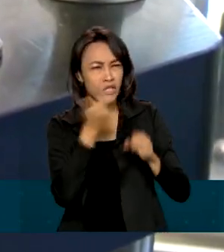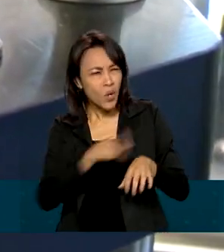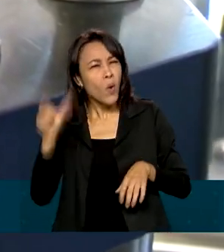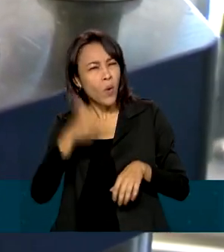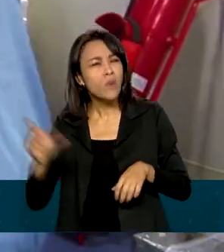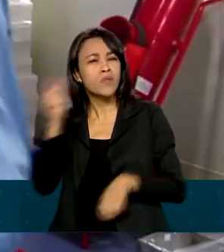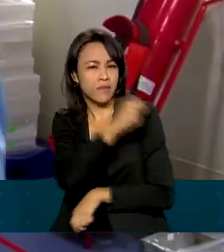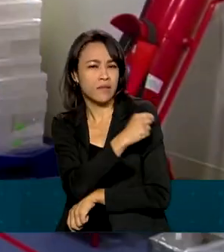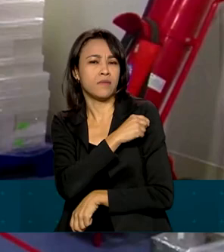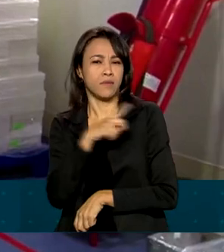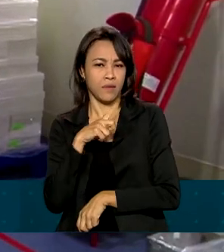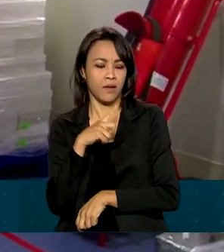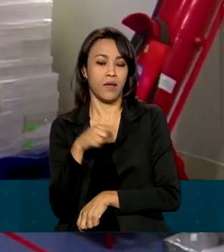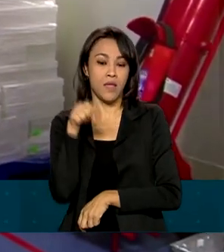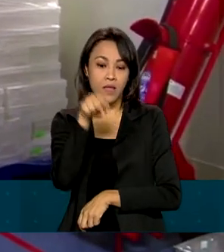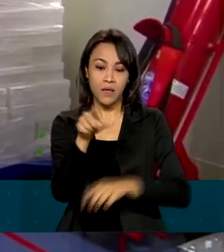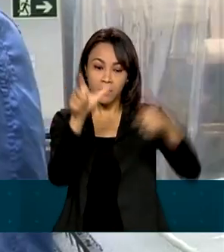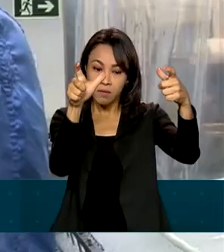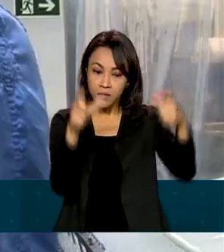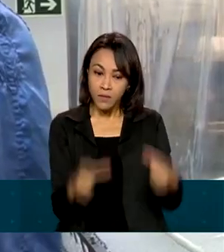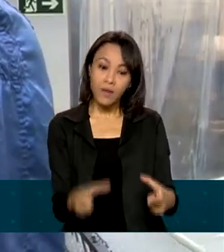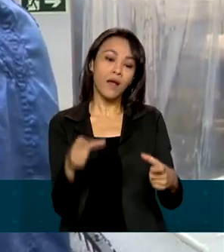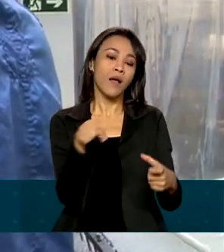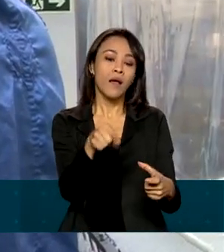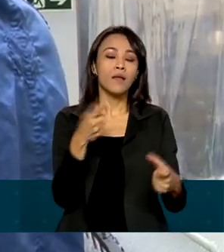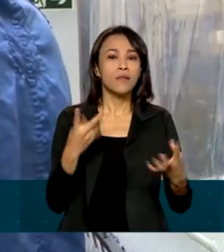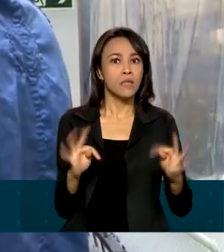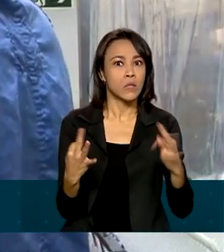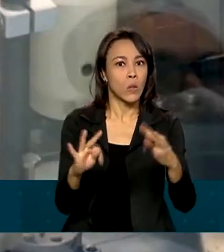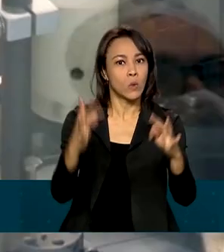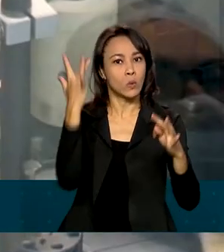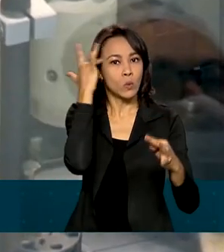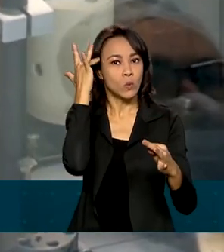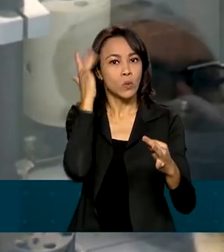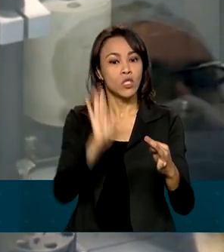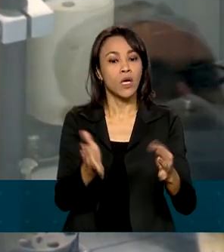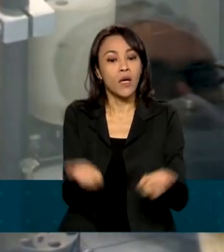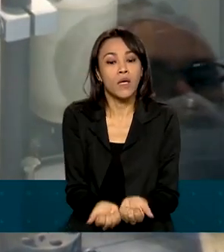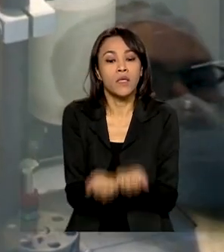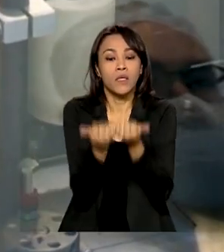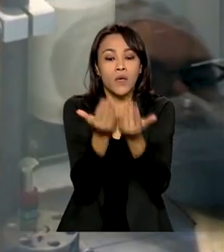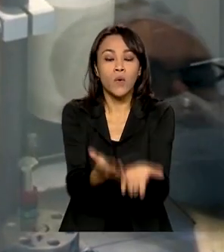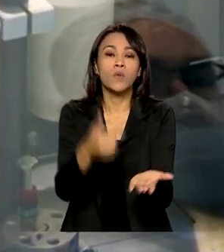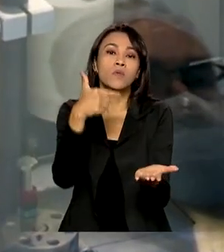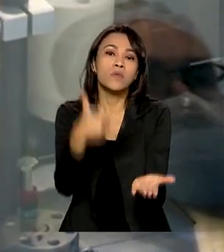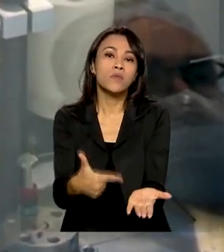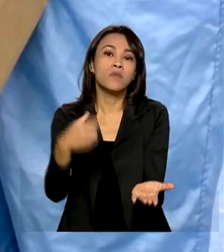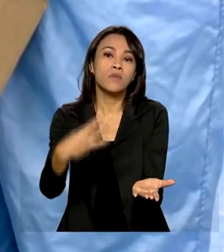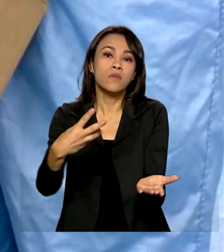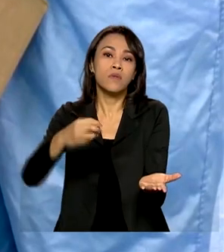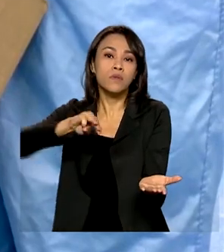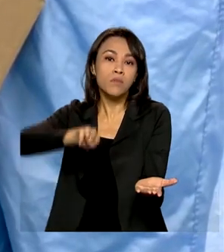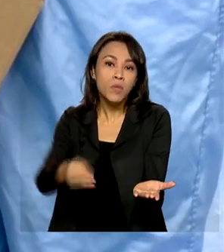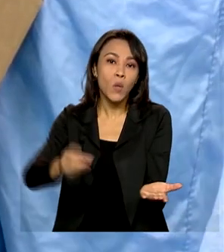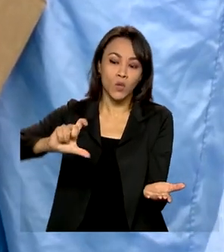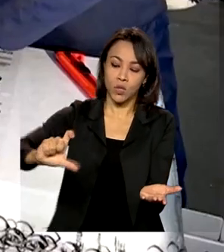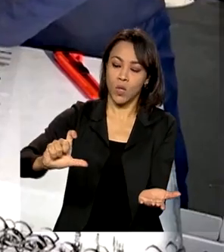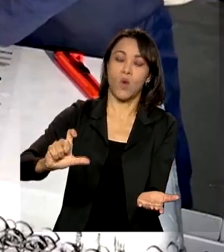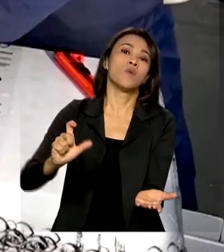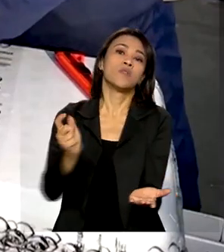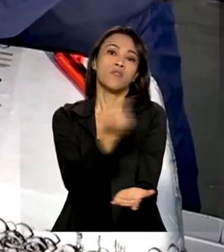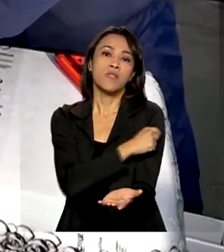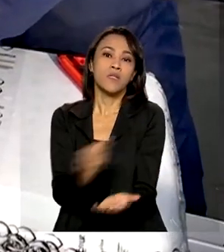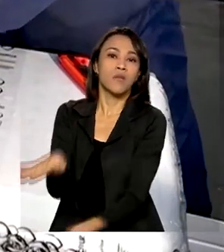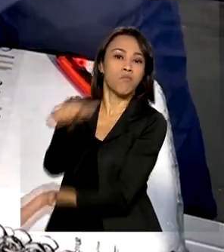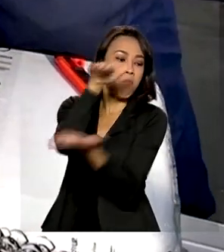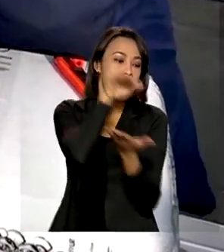Só no ano passado, o Complexo Tecnológico da Fundação entregou 233 milhões de doses de vacinas para o